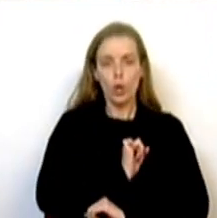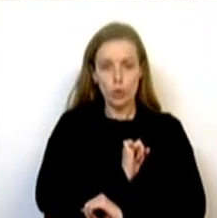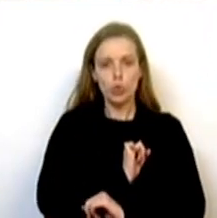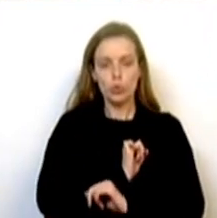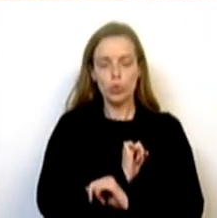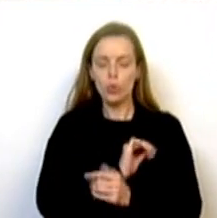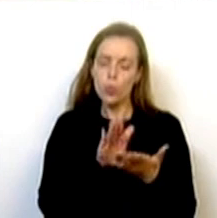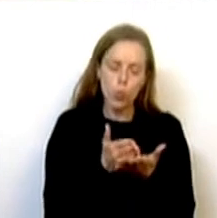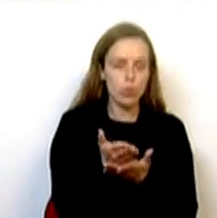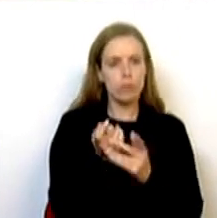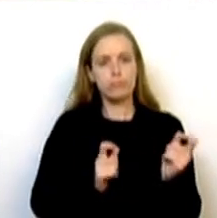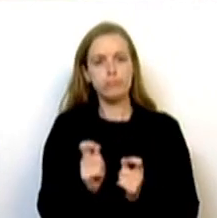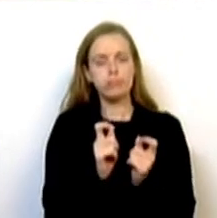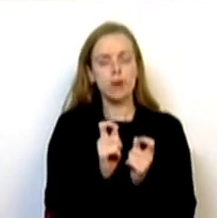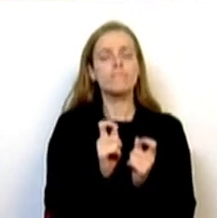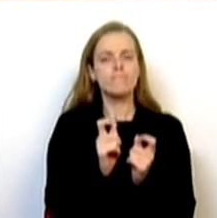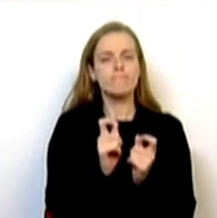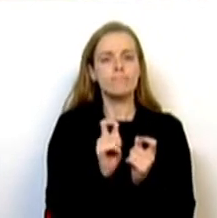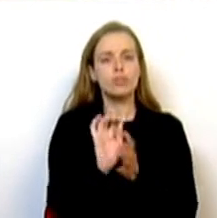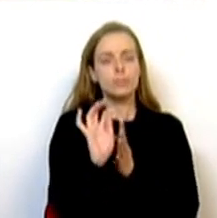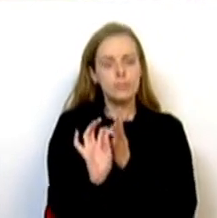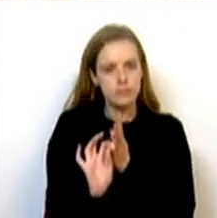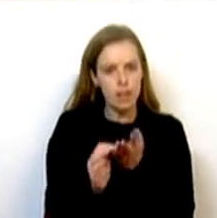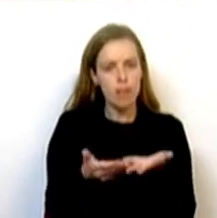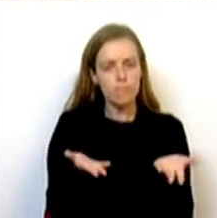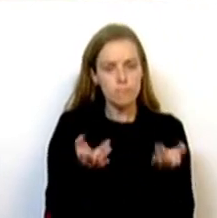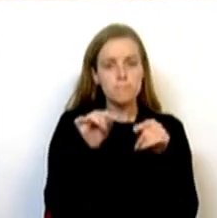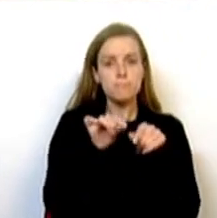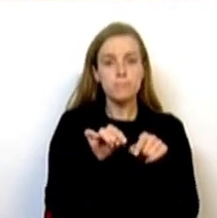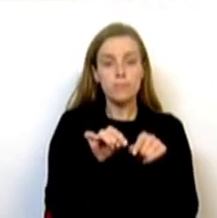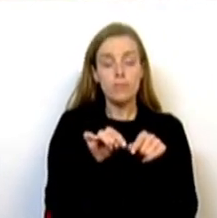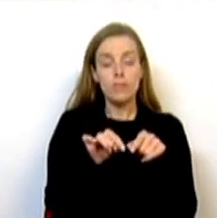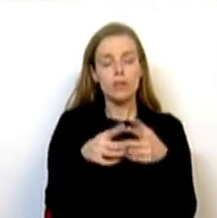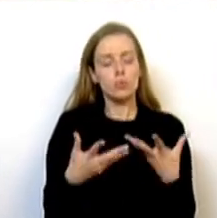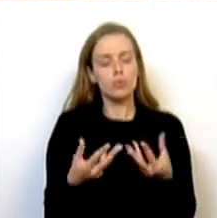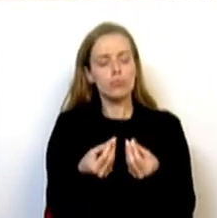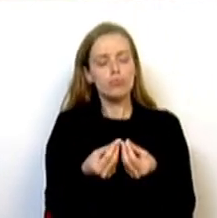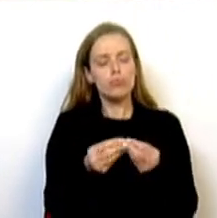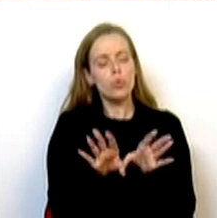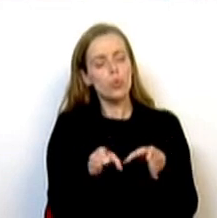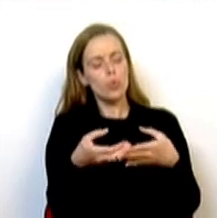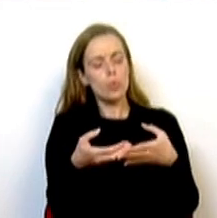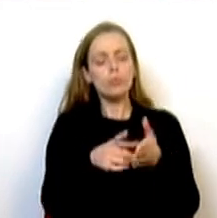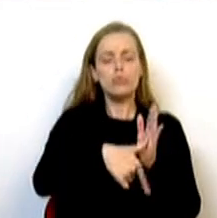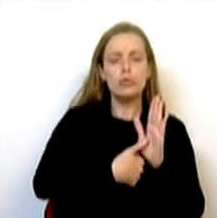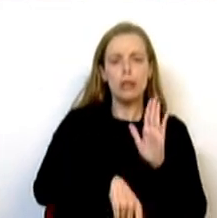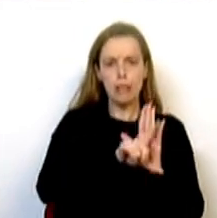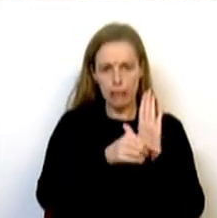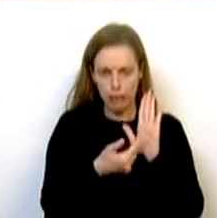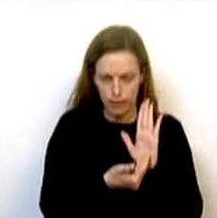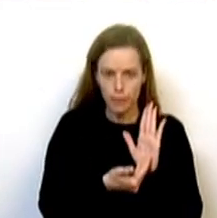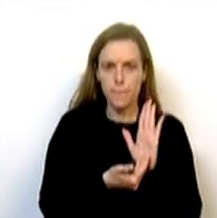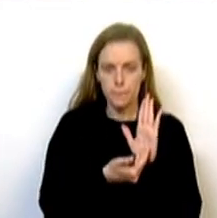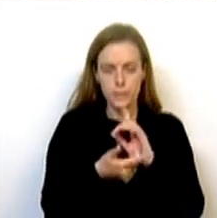esta discussão na especialidade e poder, com o conjunto de projetos-lei que foram apresentados, continuar